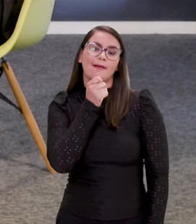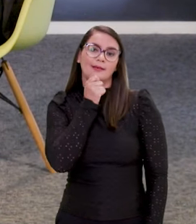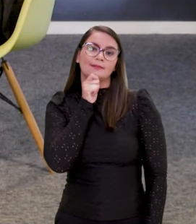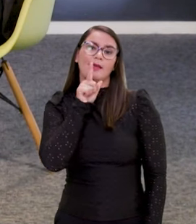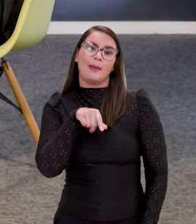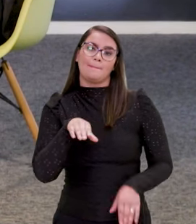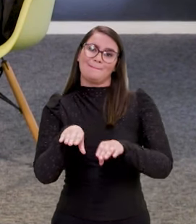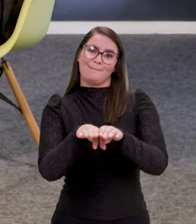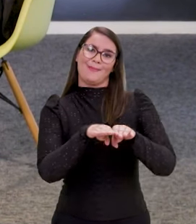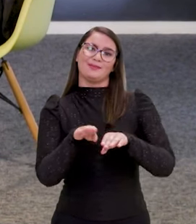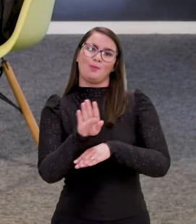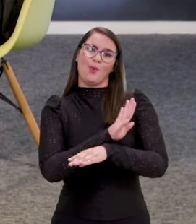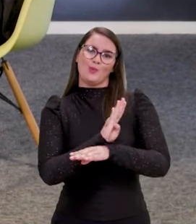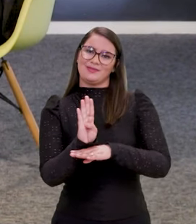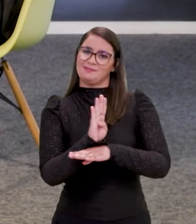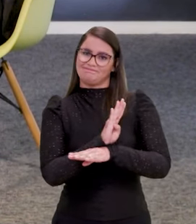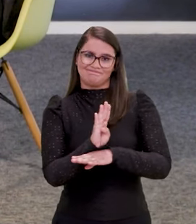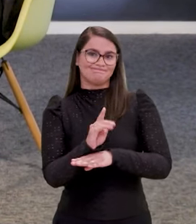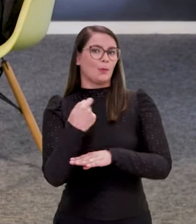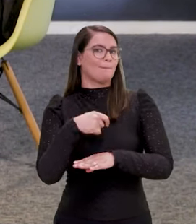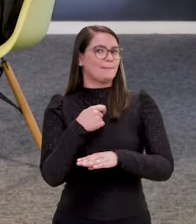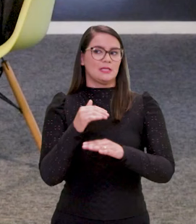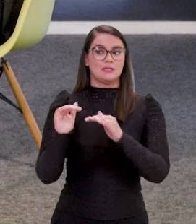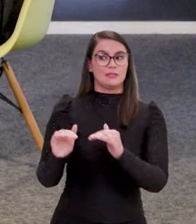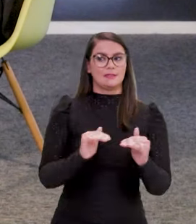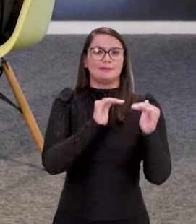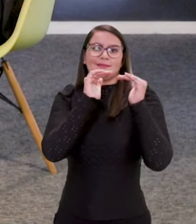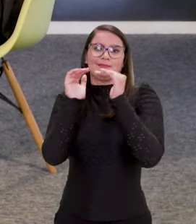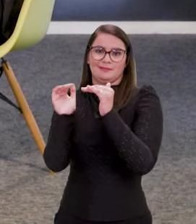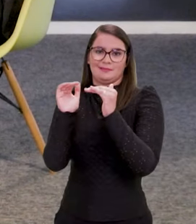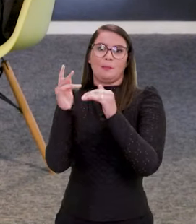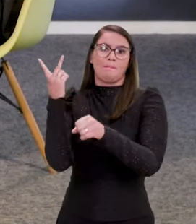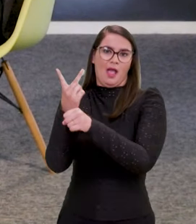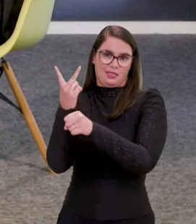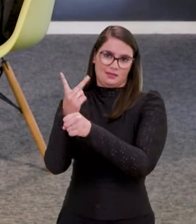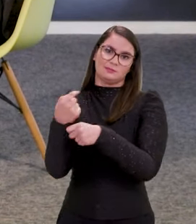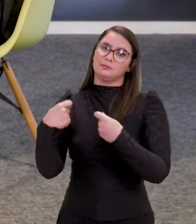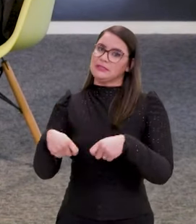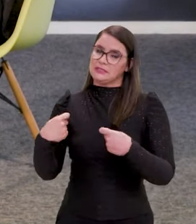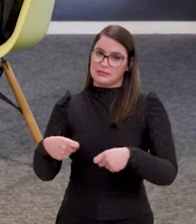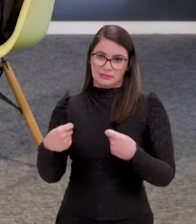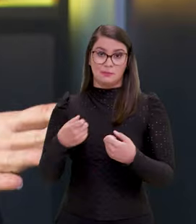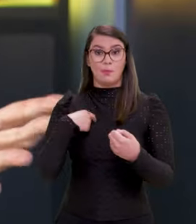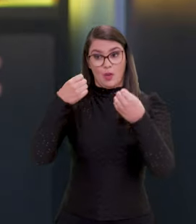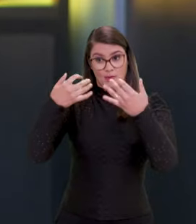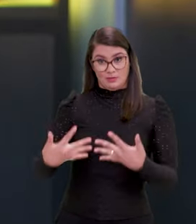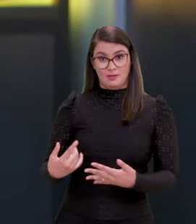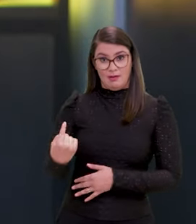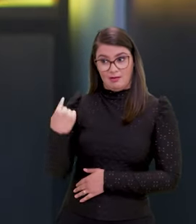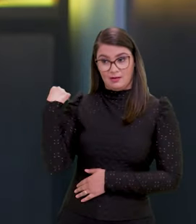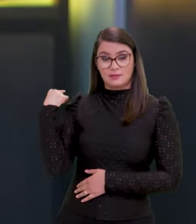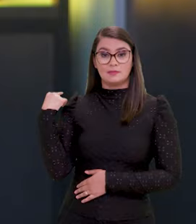no padrão bronze. Então, elas precisam subir o patamar para o patamar de prata, que, como eu disse